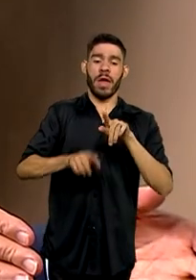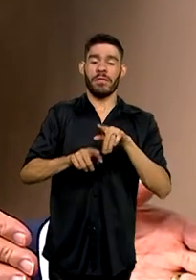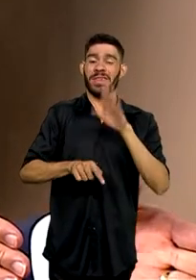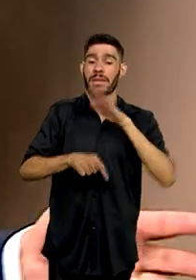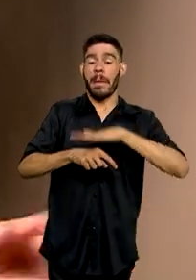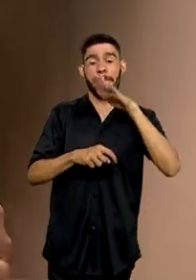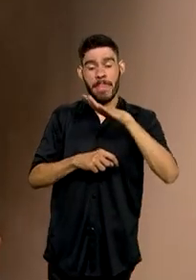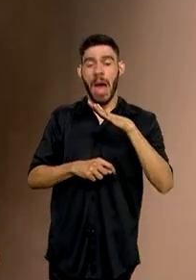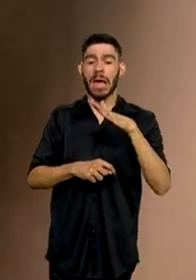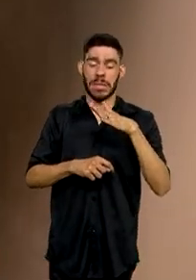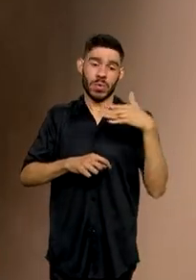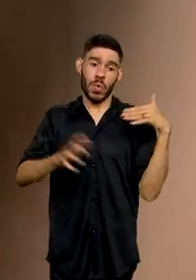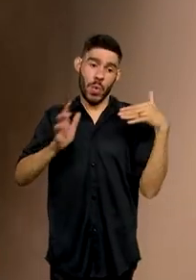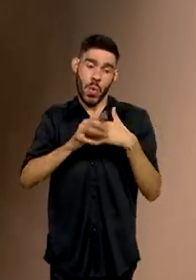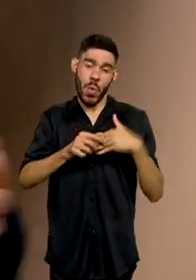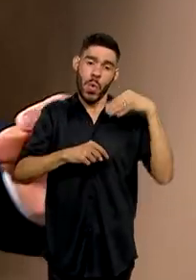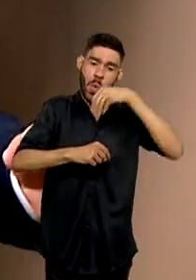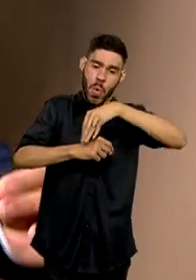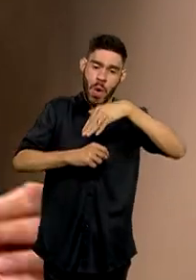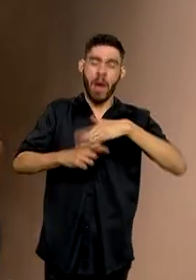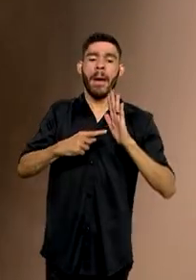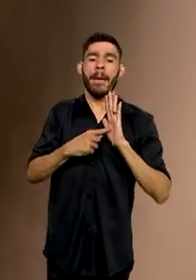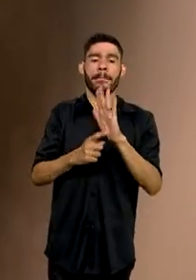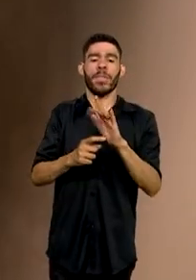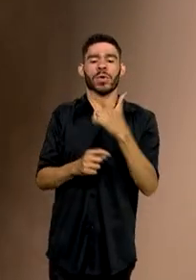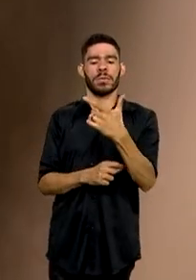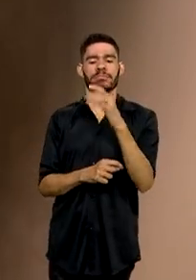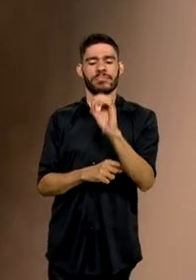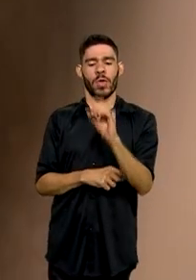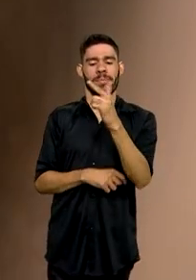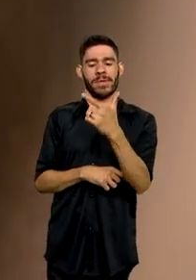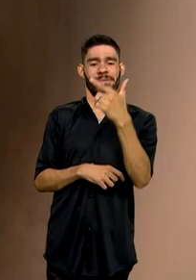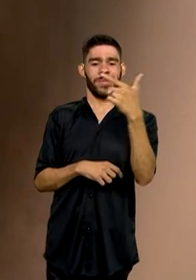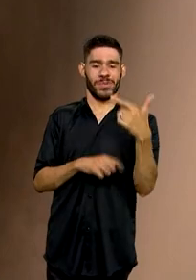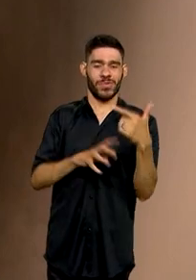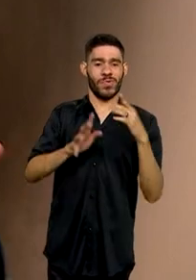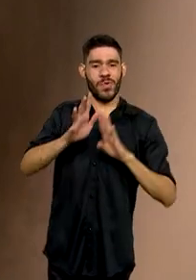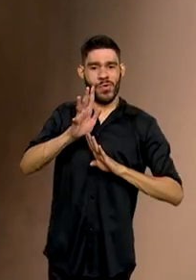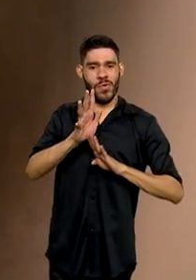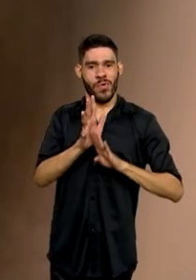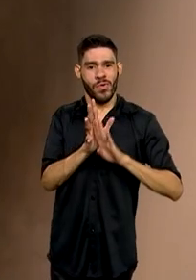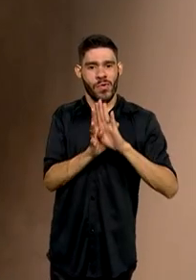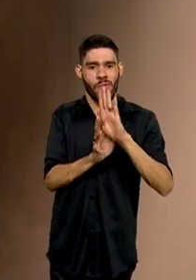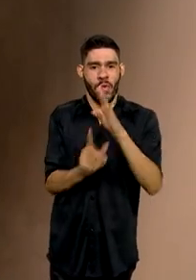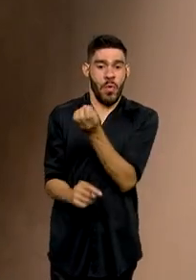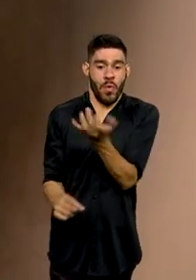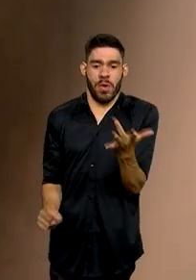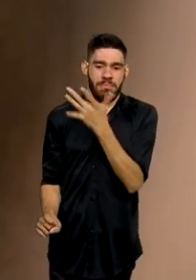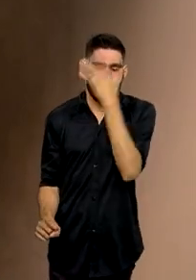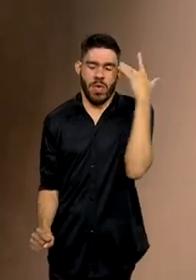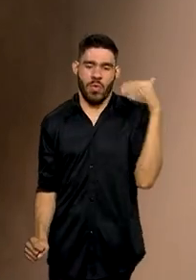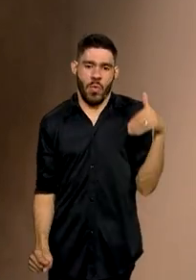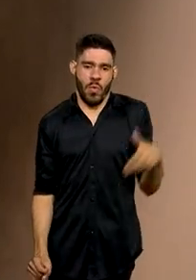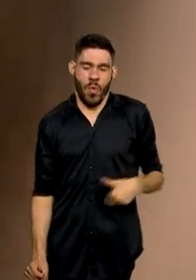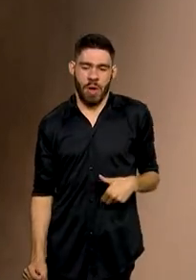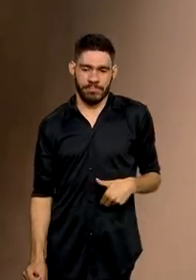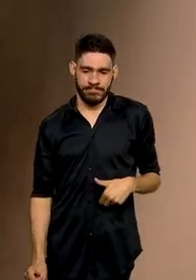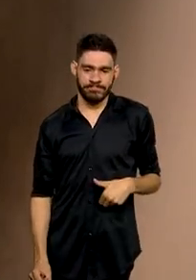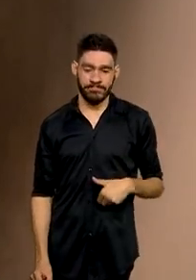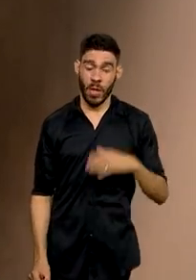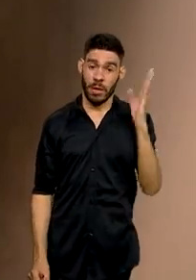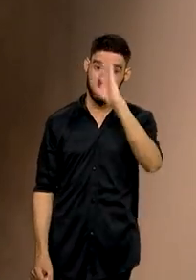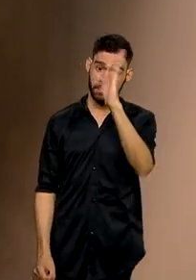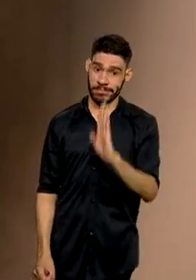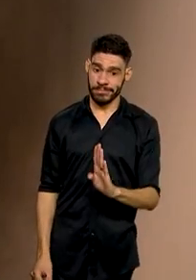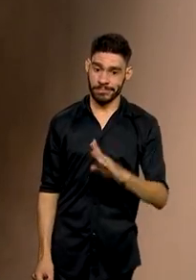última divulgação, mostra que em 22, seguiu subindo o número de pessoas passando fome no